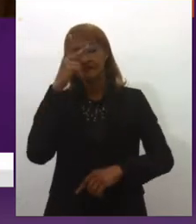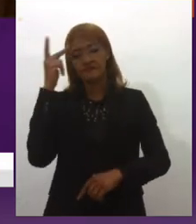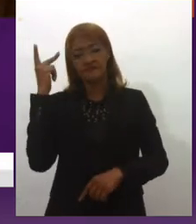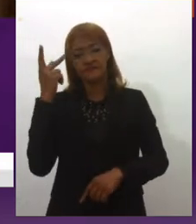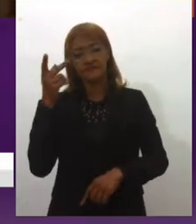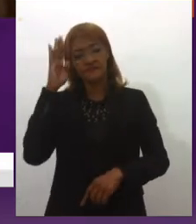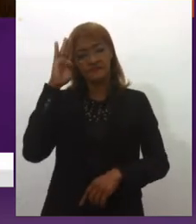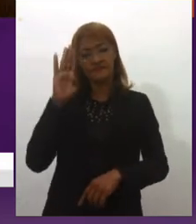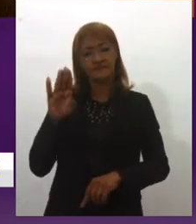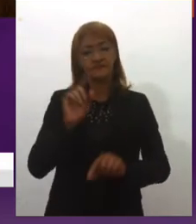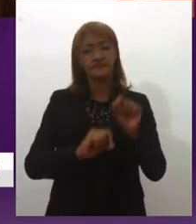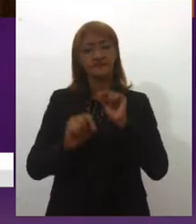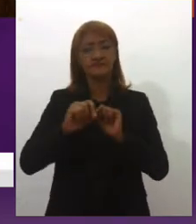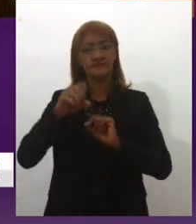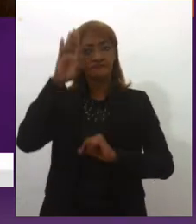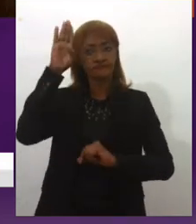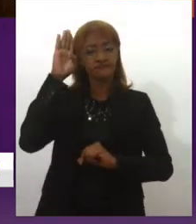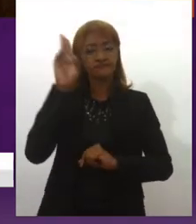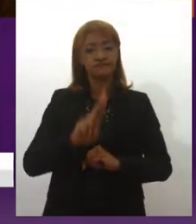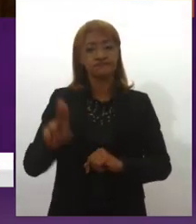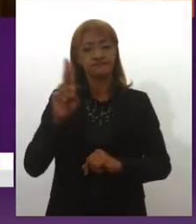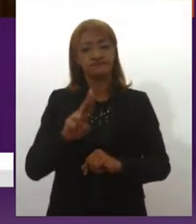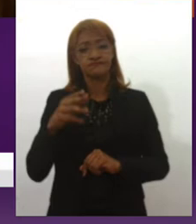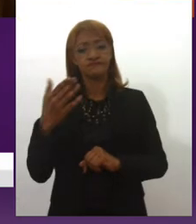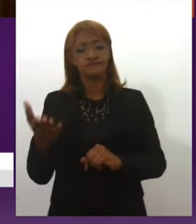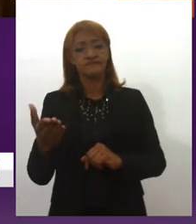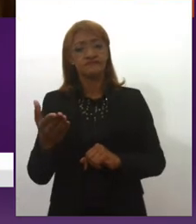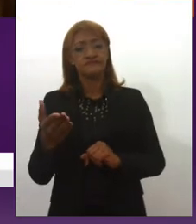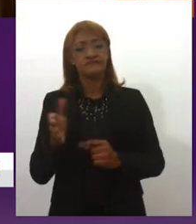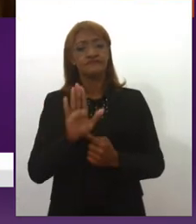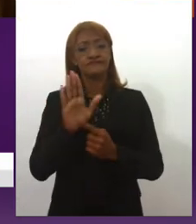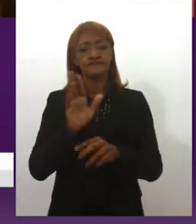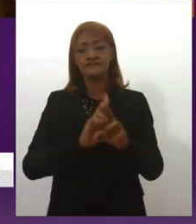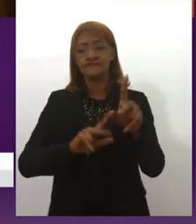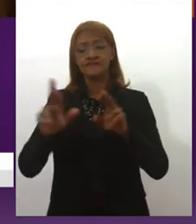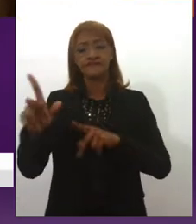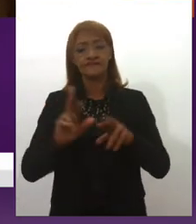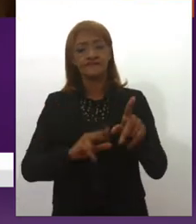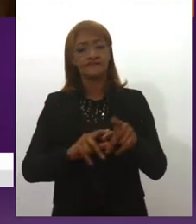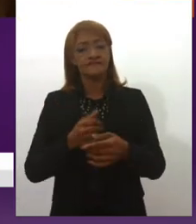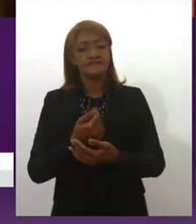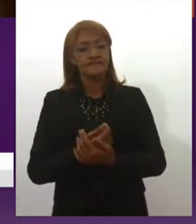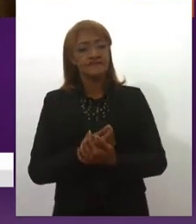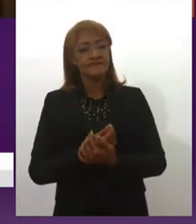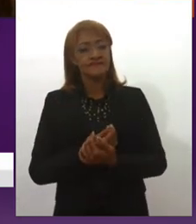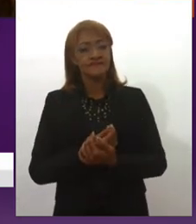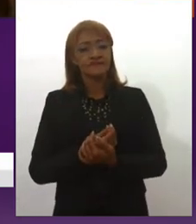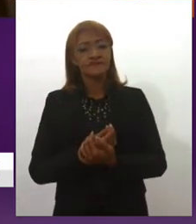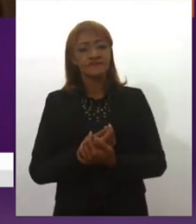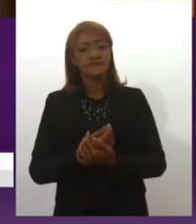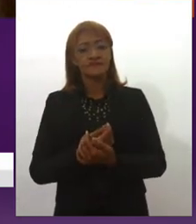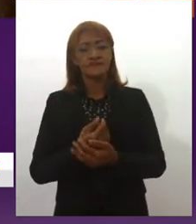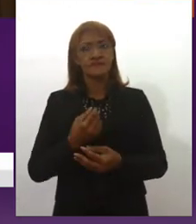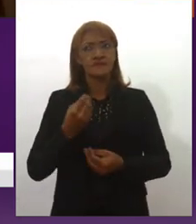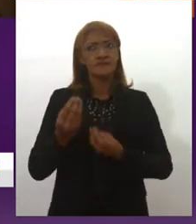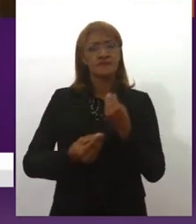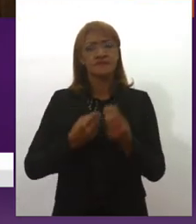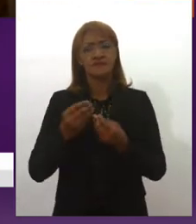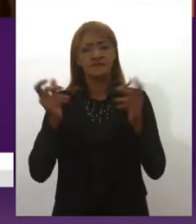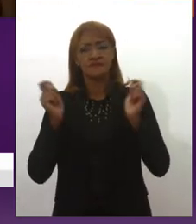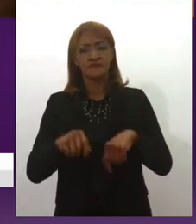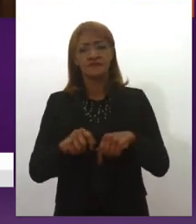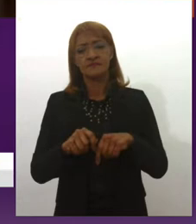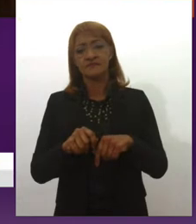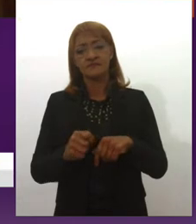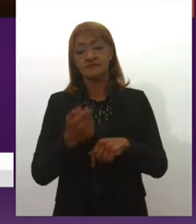universidade, estou mais aberta apontar opções diferentes, porque eu penso muito como eu posso fazer com que mais